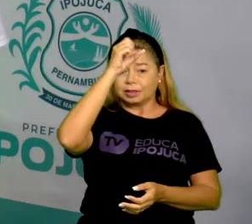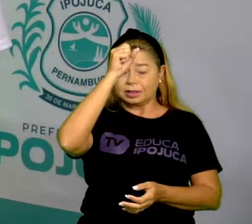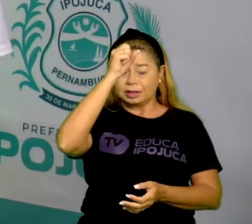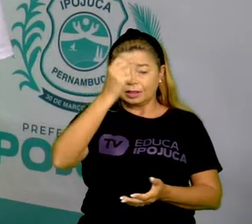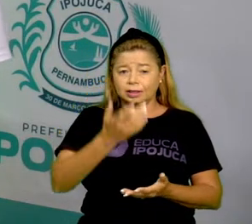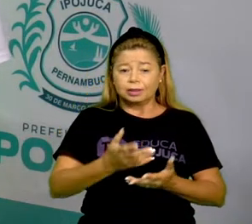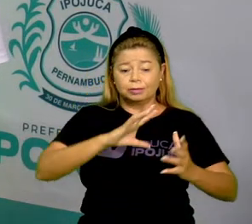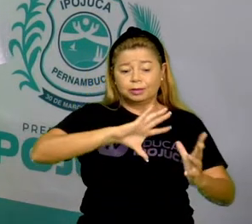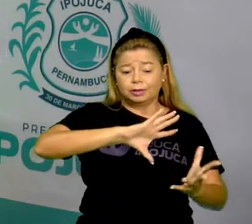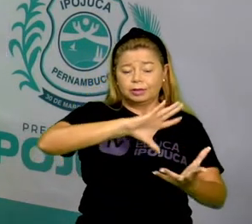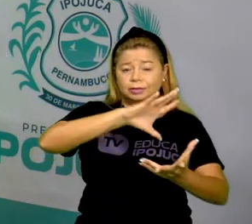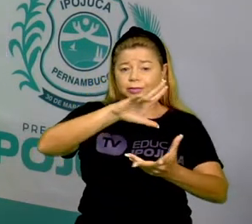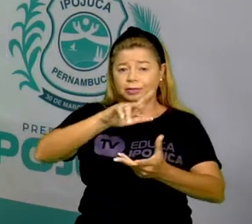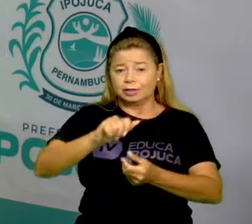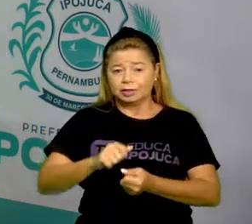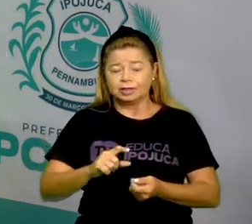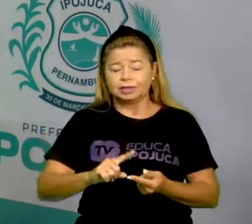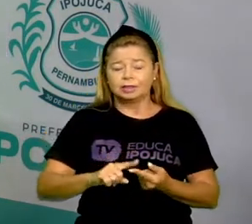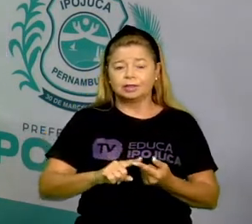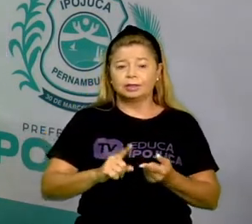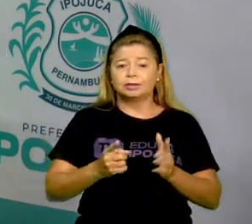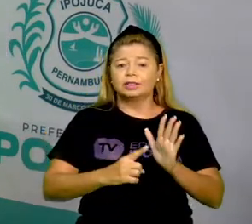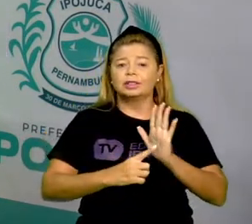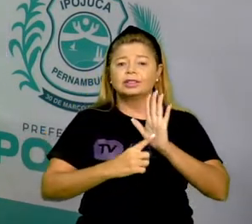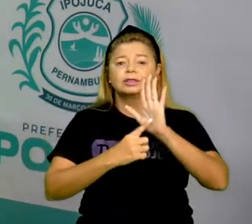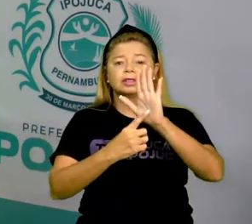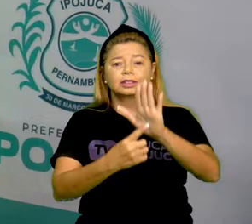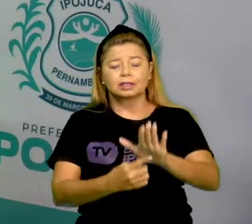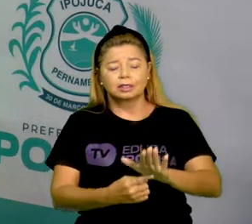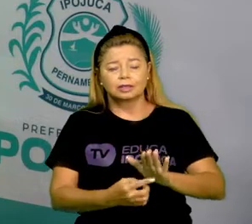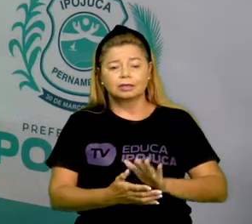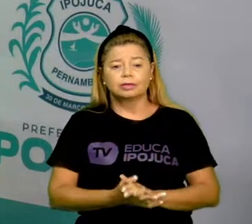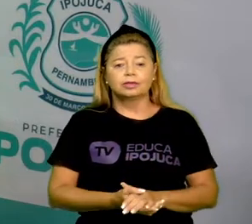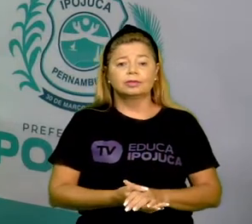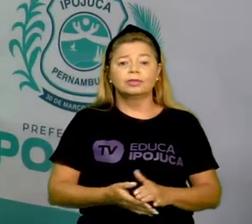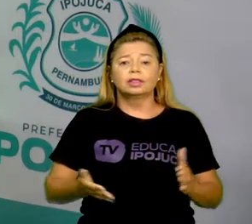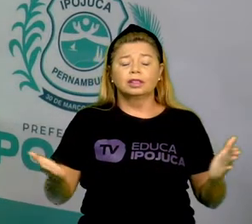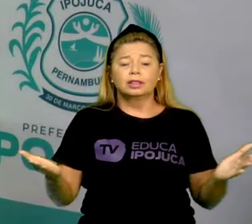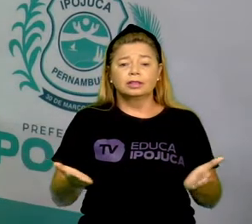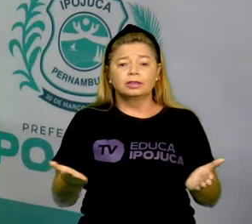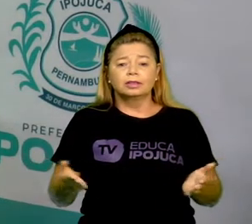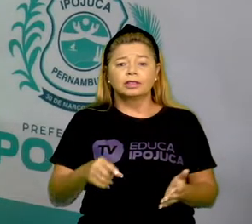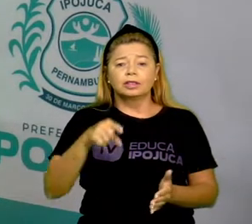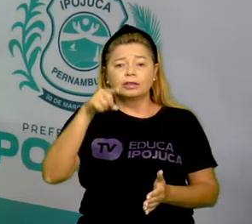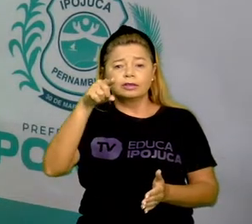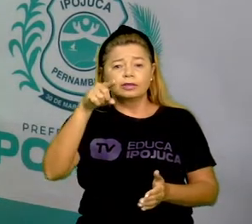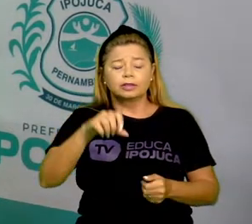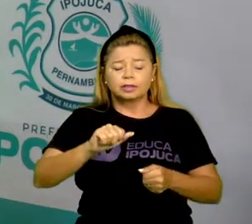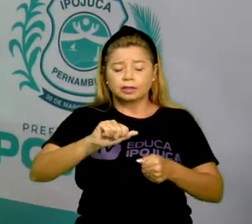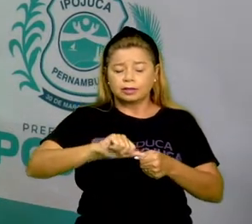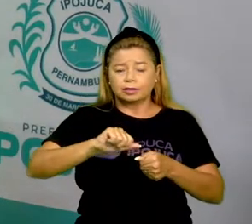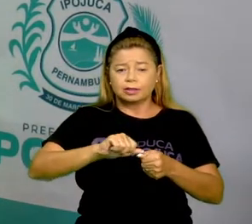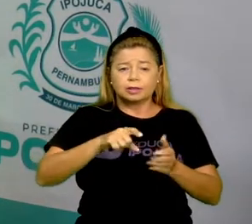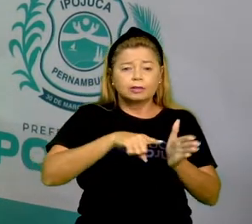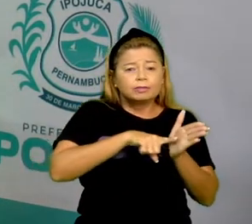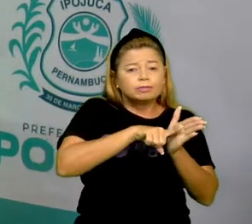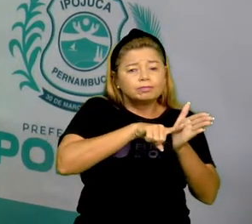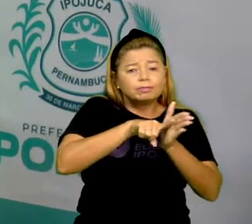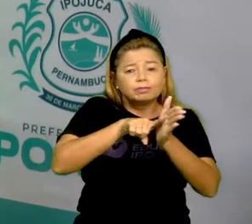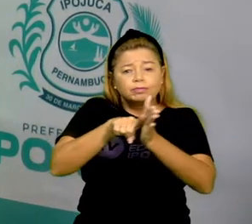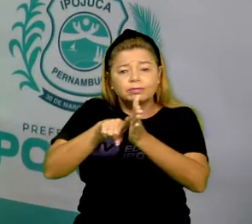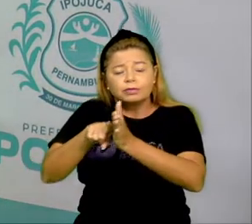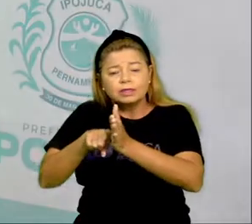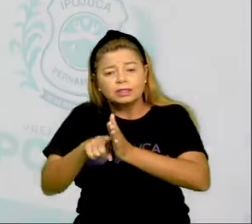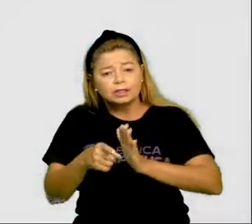representações. E agora, vocês irão fazer uma pesquisa. Pesquise objetos que tenham a forma